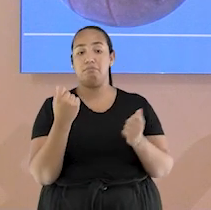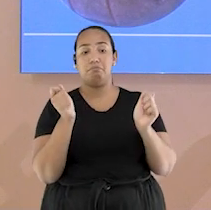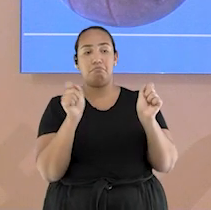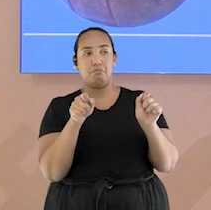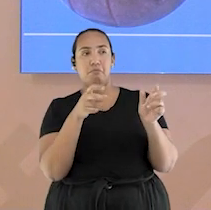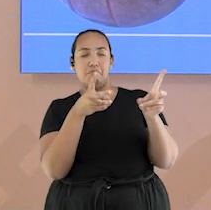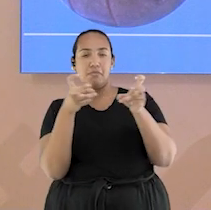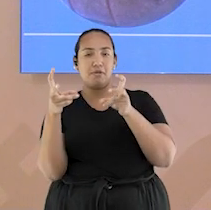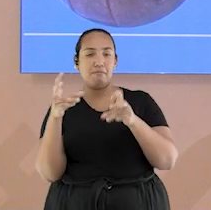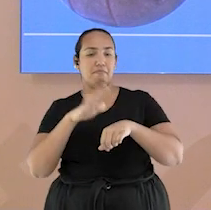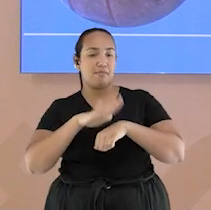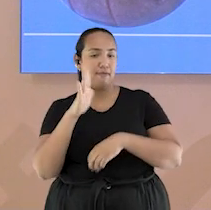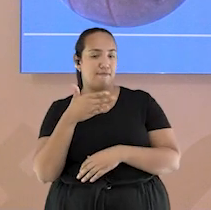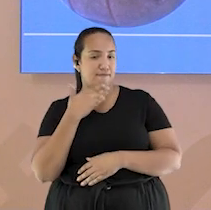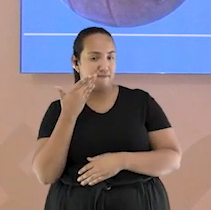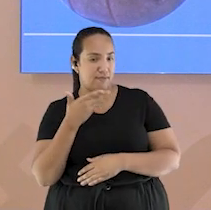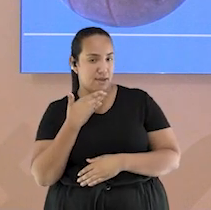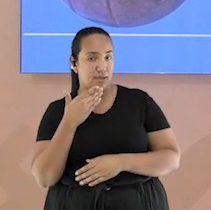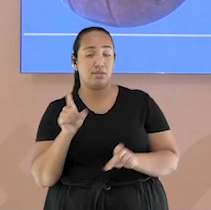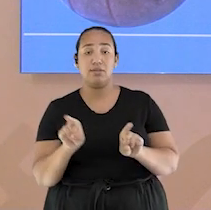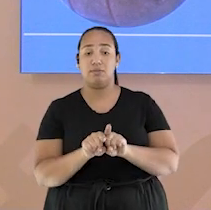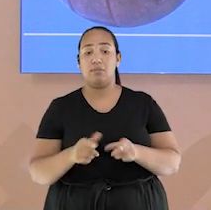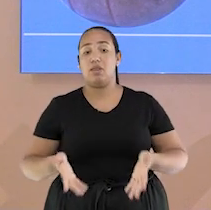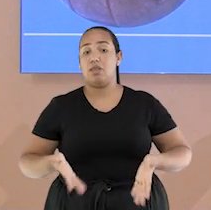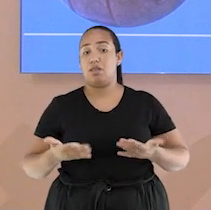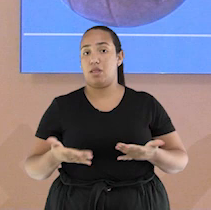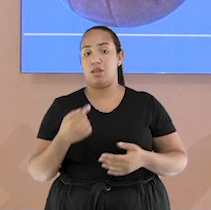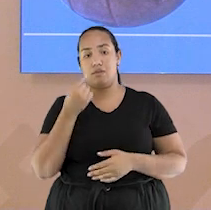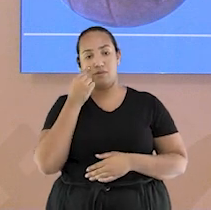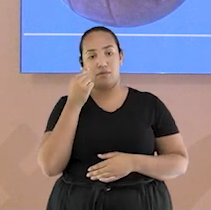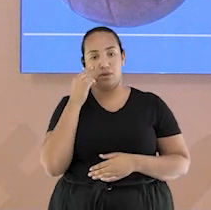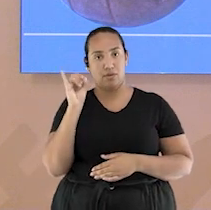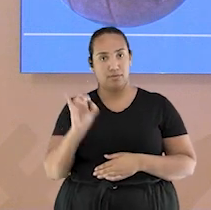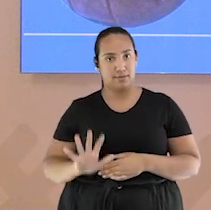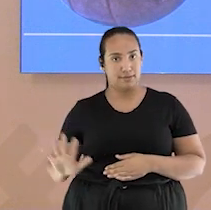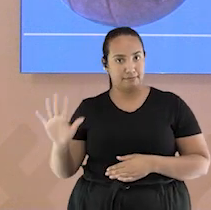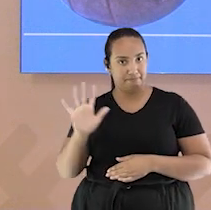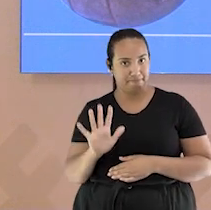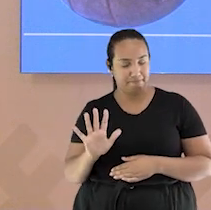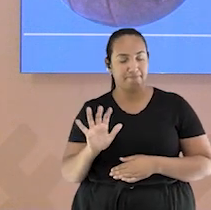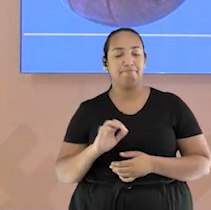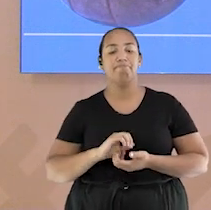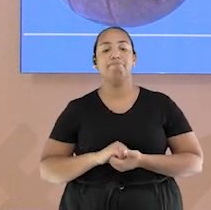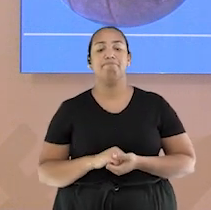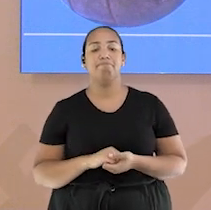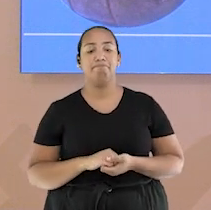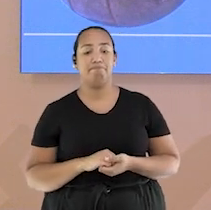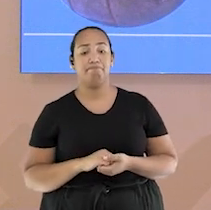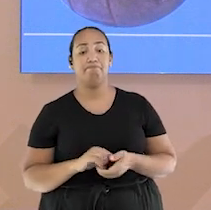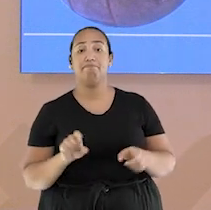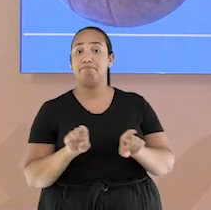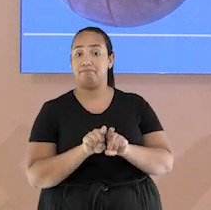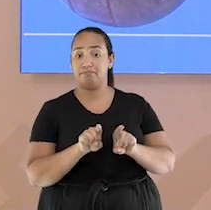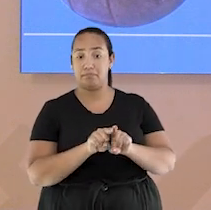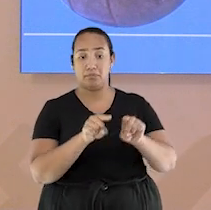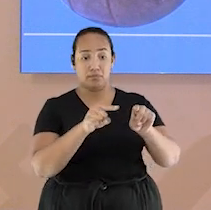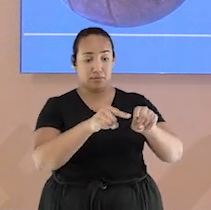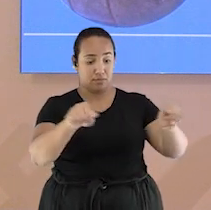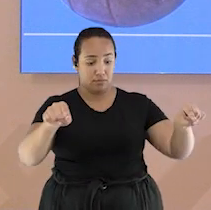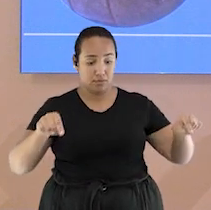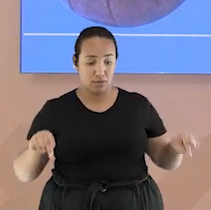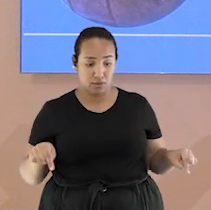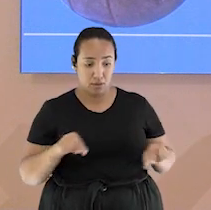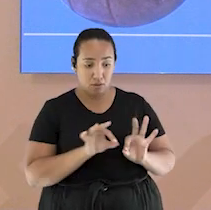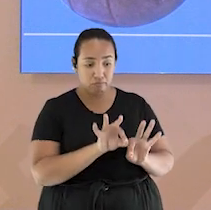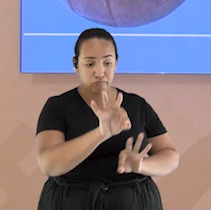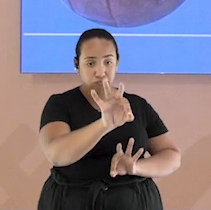melhorar a sua identificação e ficou um pouco mais leve, como podemos ver no exemplo aqui. O tamanho da quadra